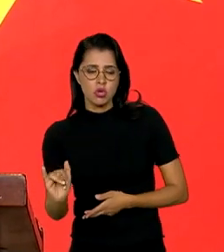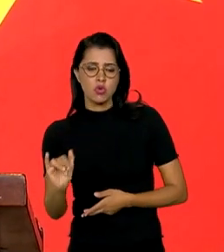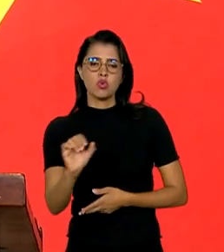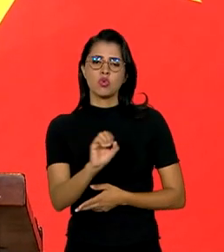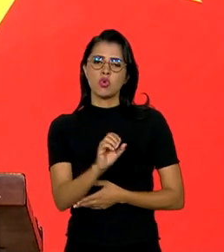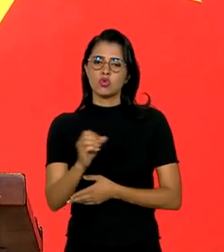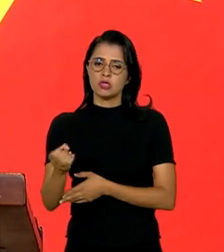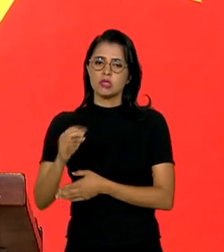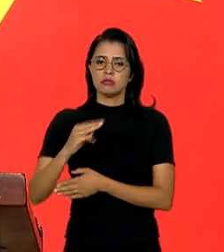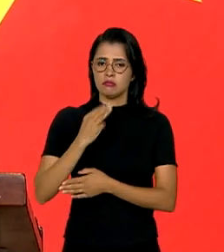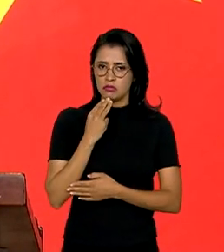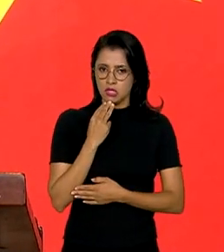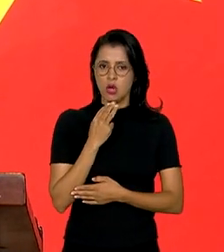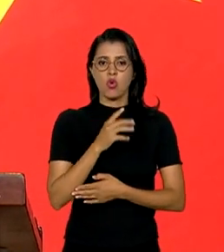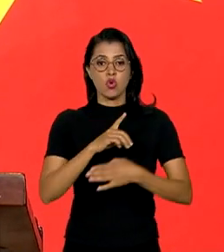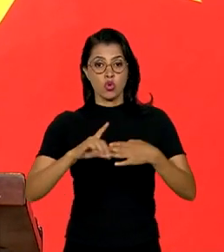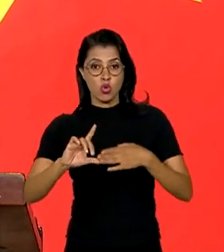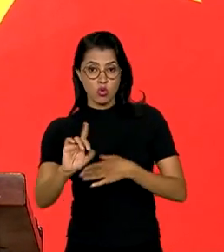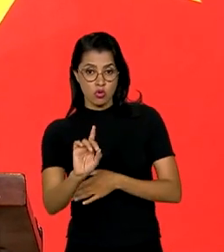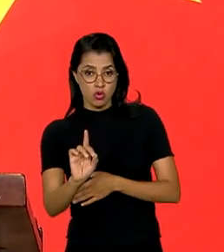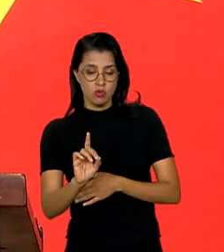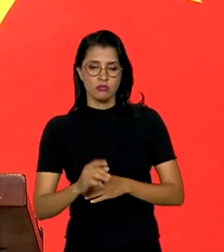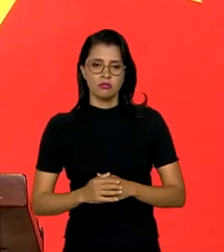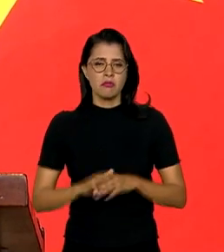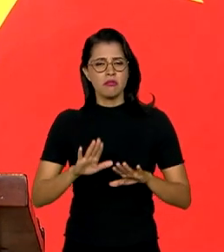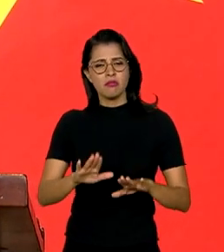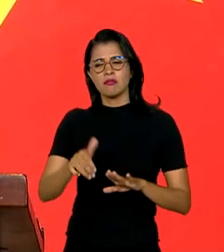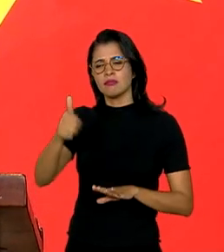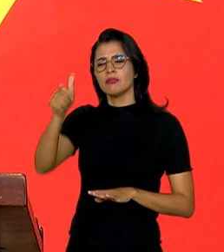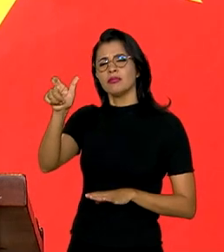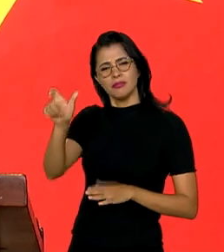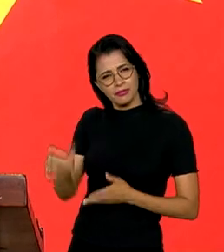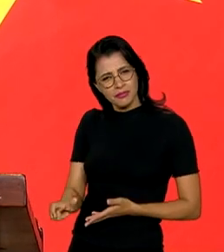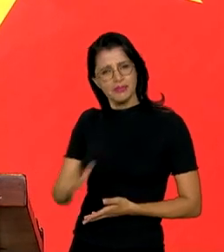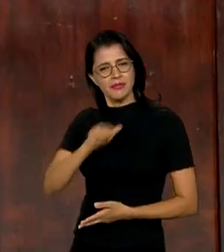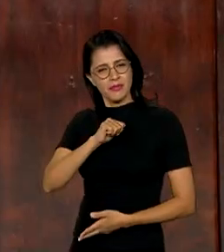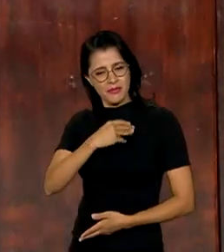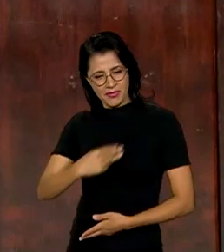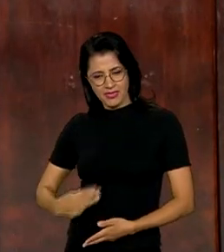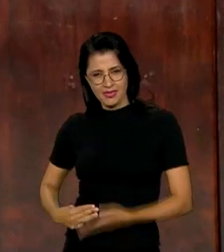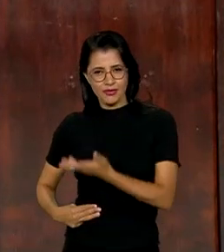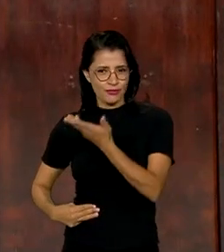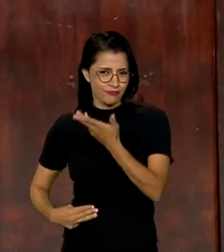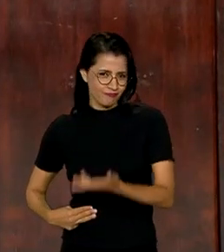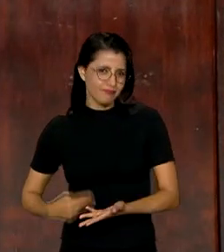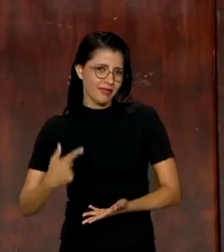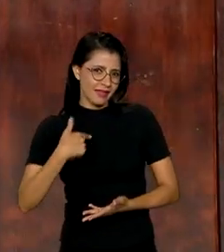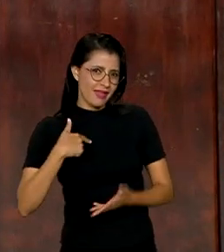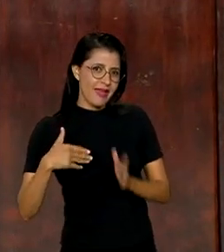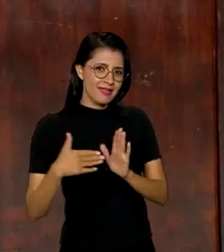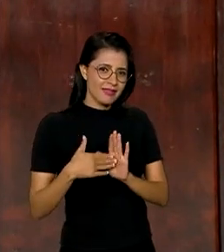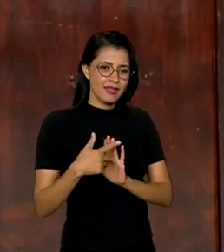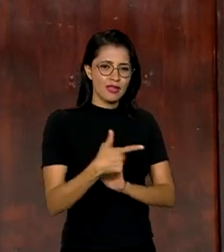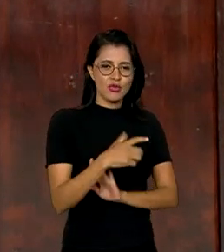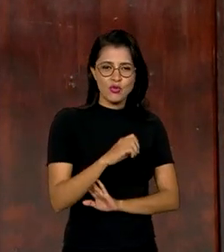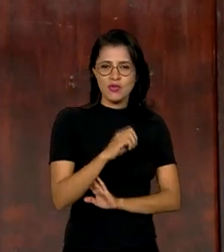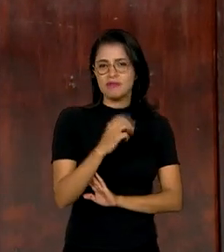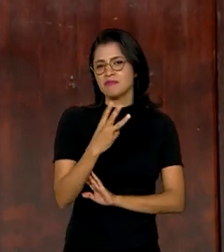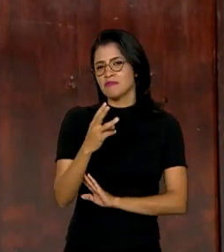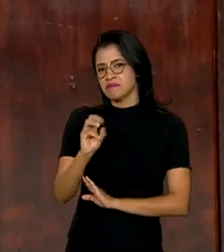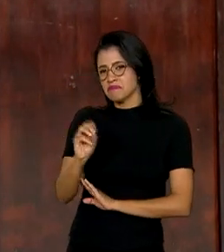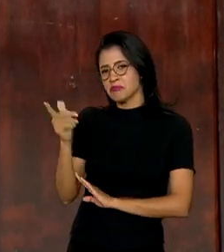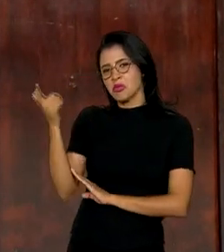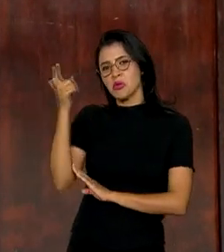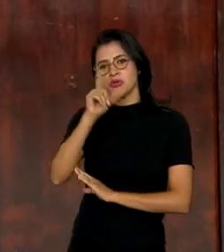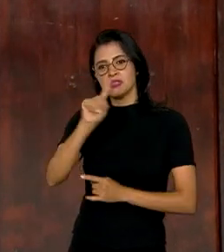800 milhões de dólares. O primeiro-ministro disse que quer ver se até 2030 nós